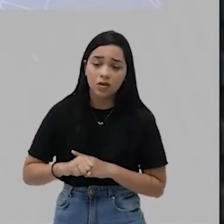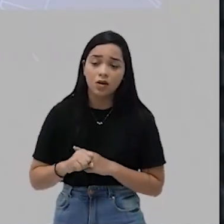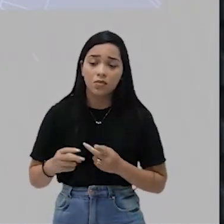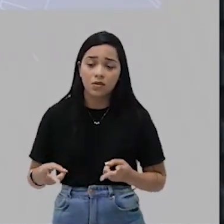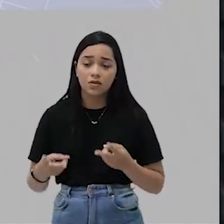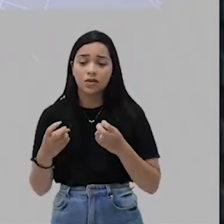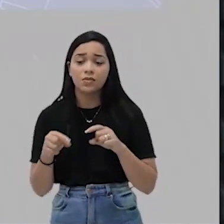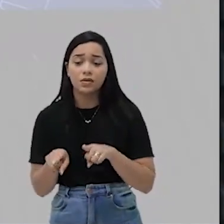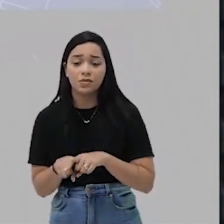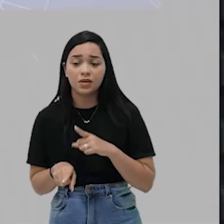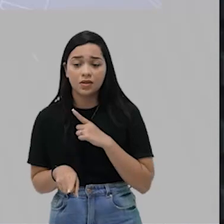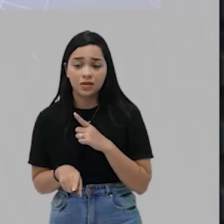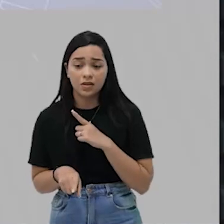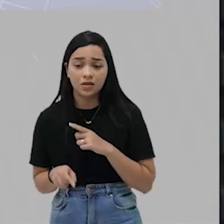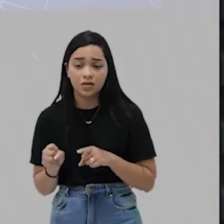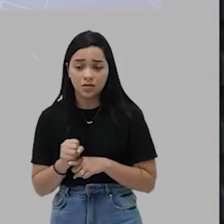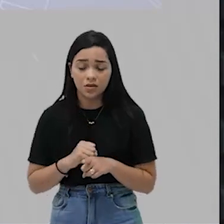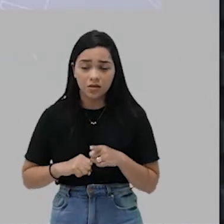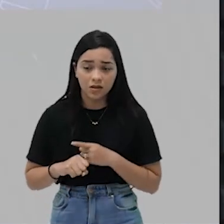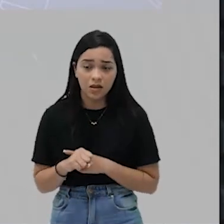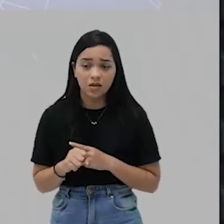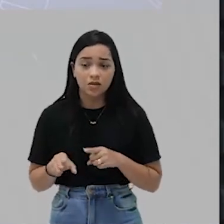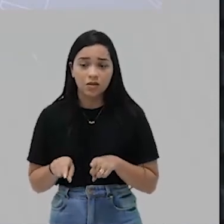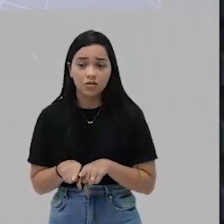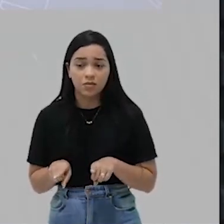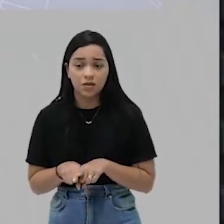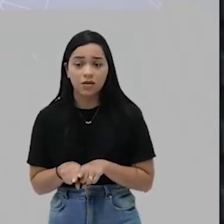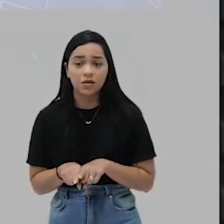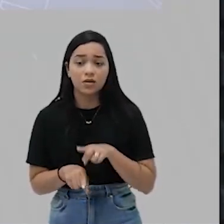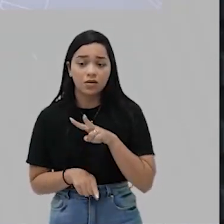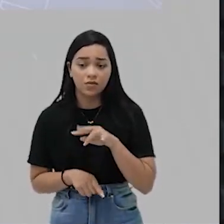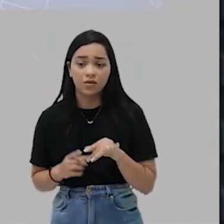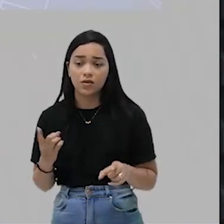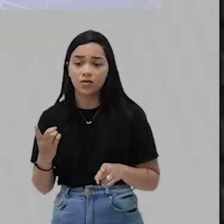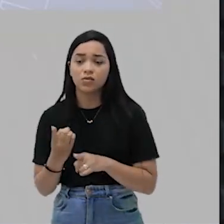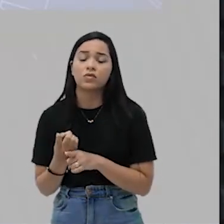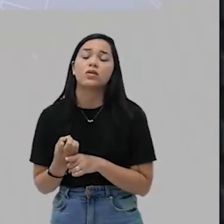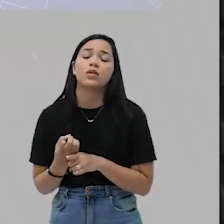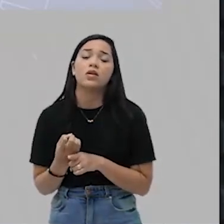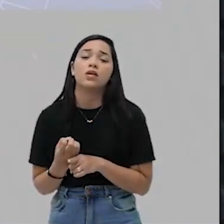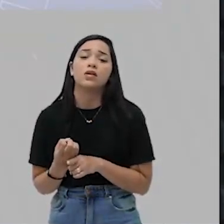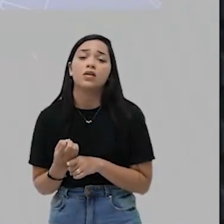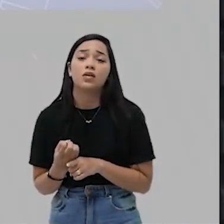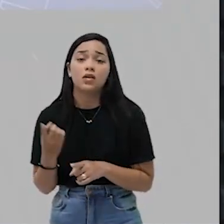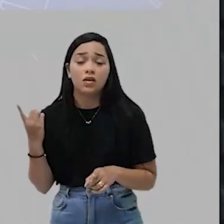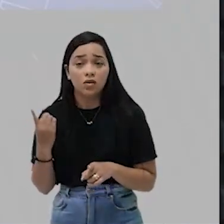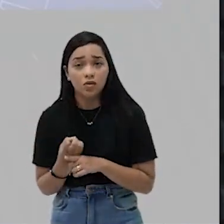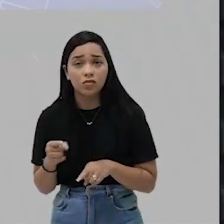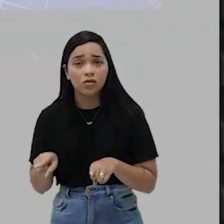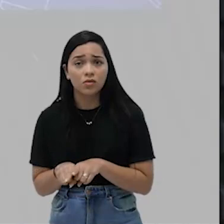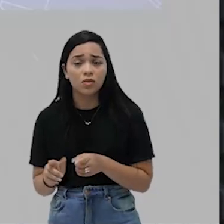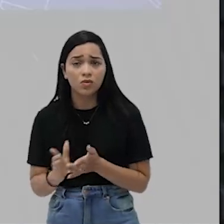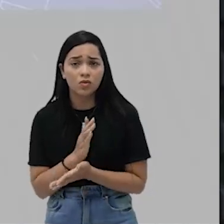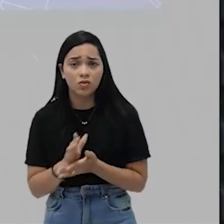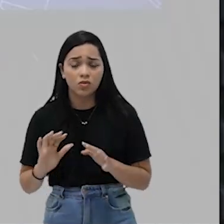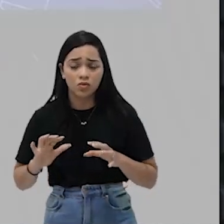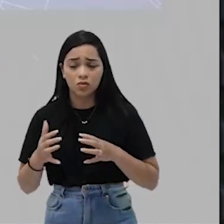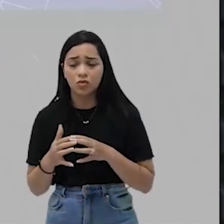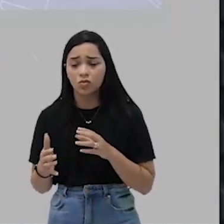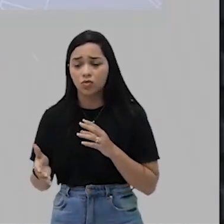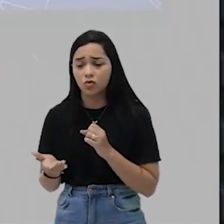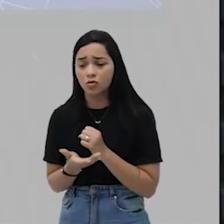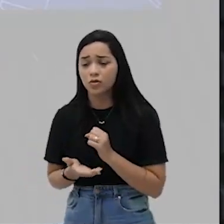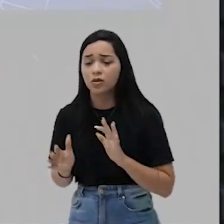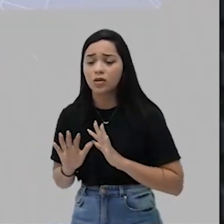Observe que essas sociedades primitivas que os europeus vão encontrar, eles encontram algumas sociedades primitivas. Na